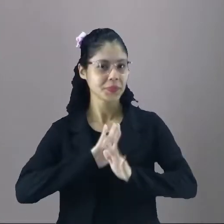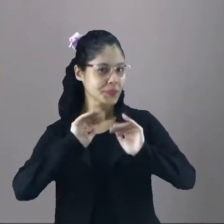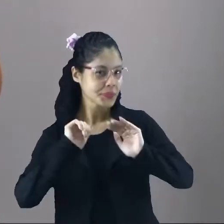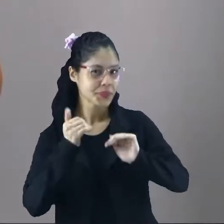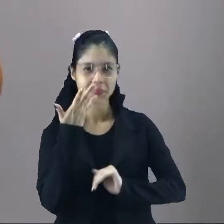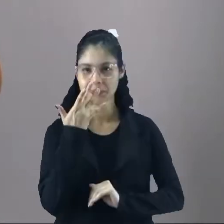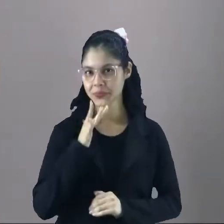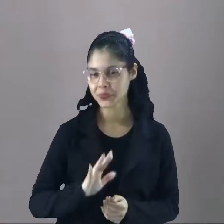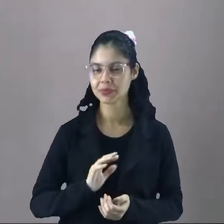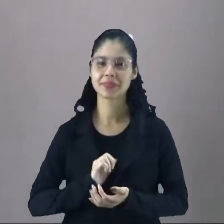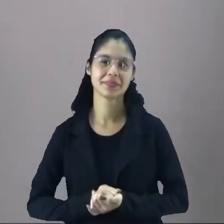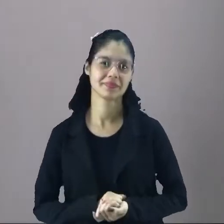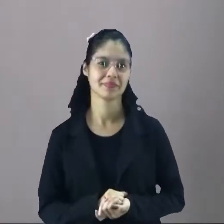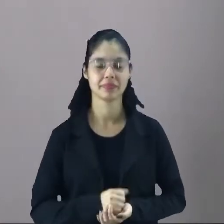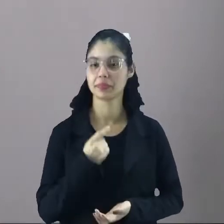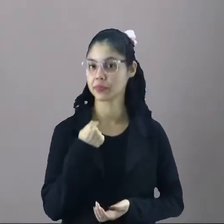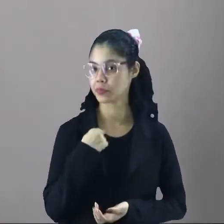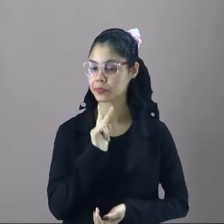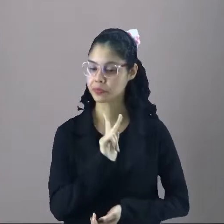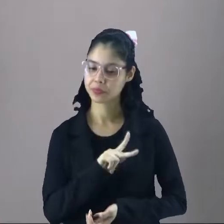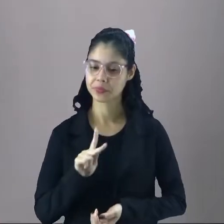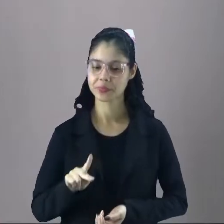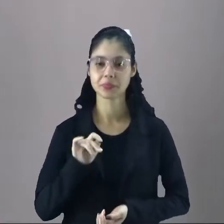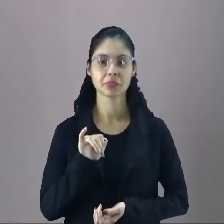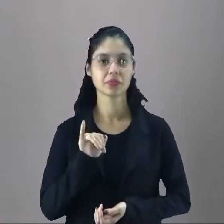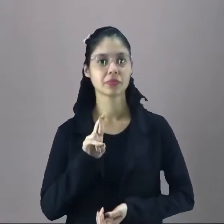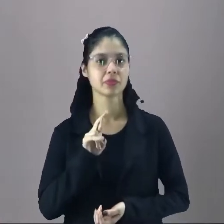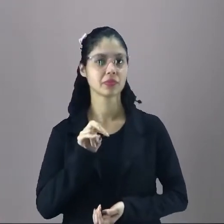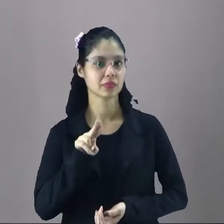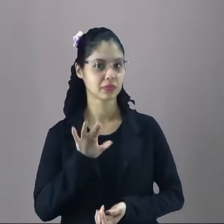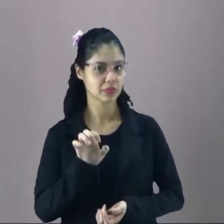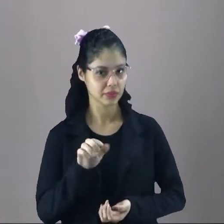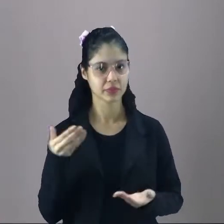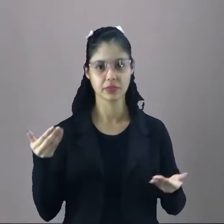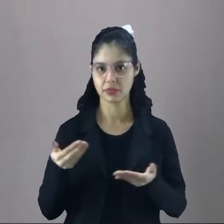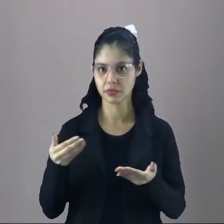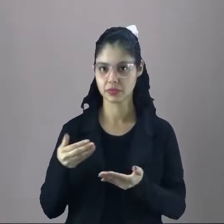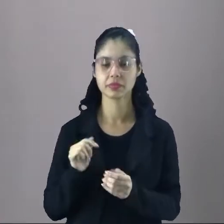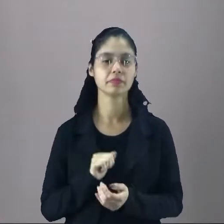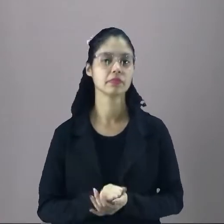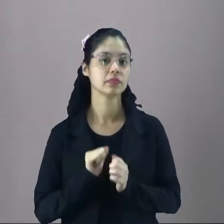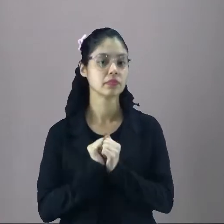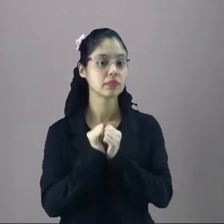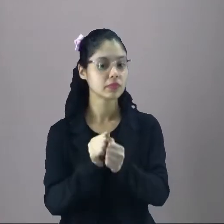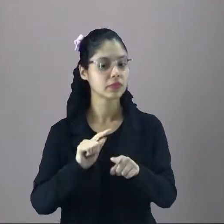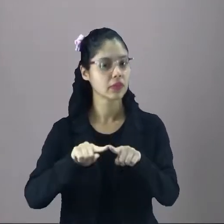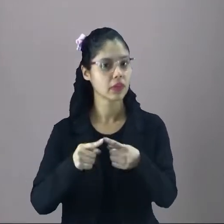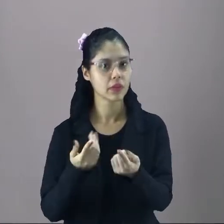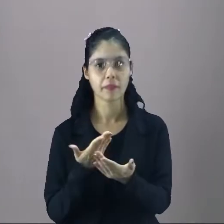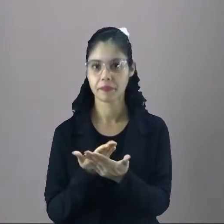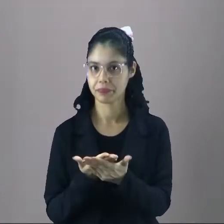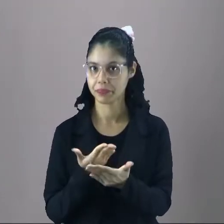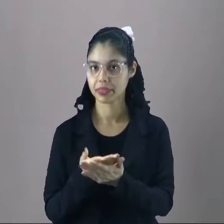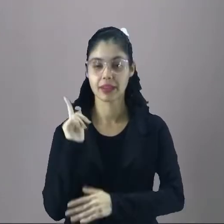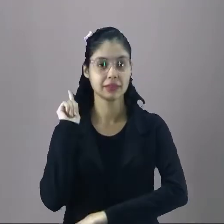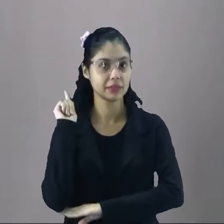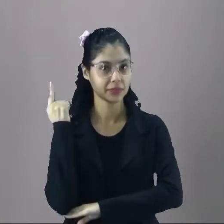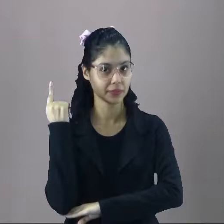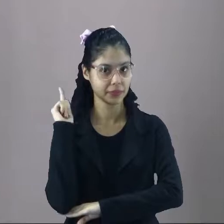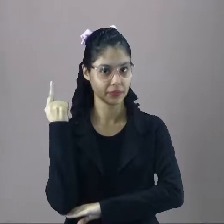Olá, crianças! Eu sou a professora Irene. Hoje nós estamos aqui para mais uma aula de